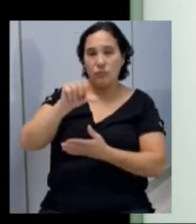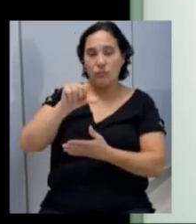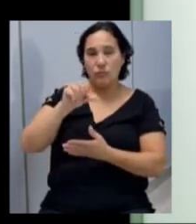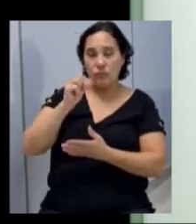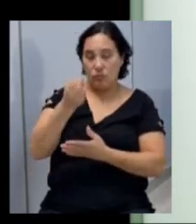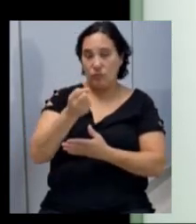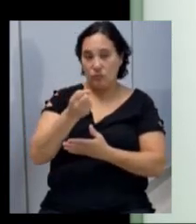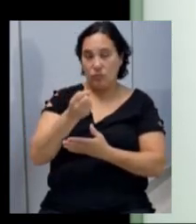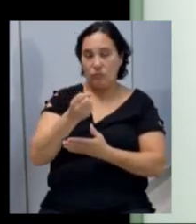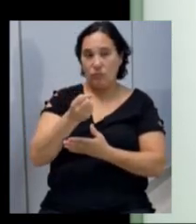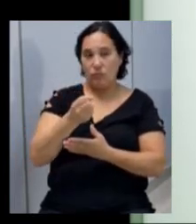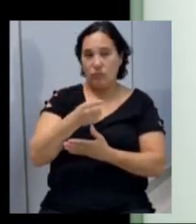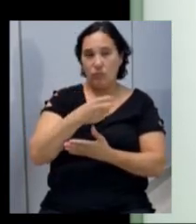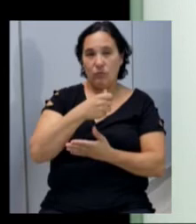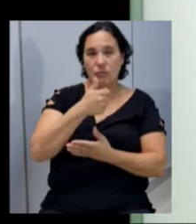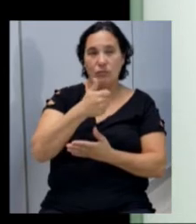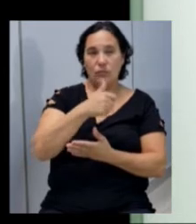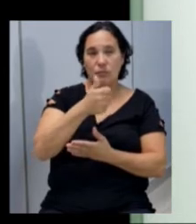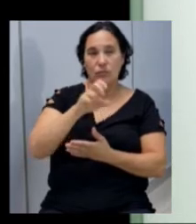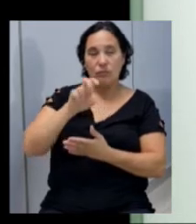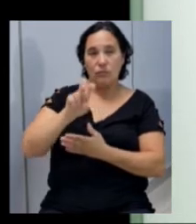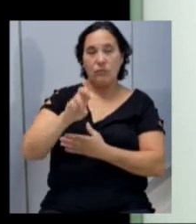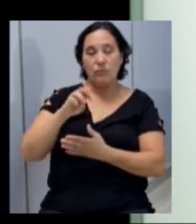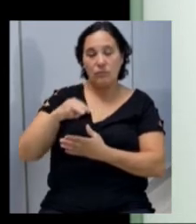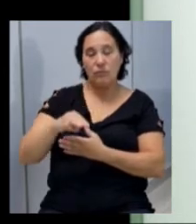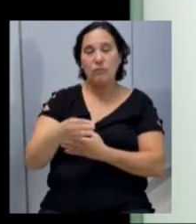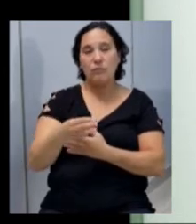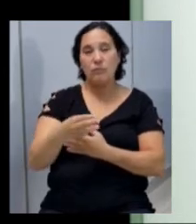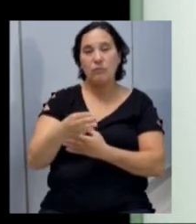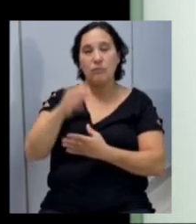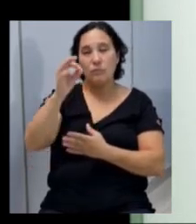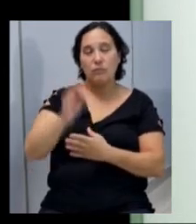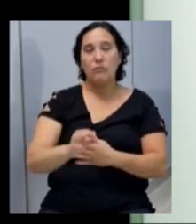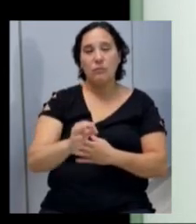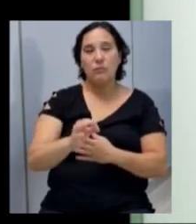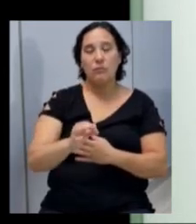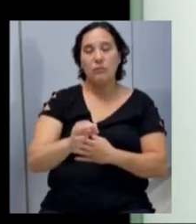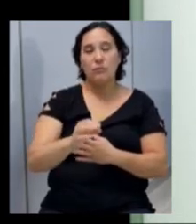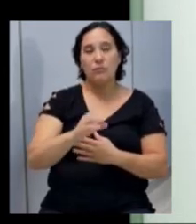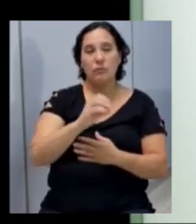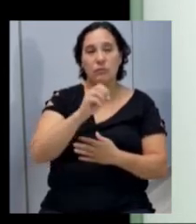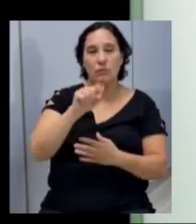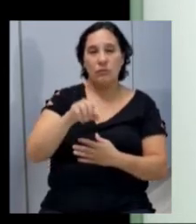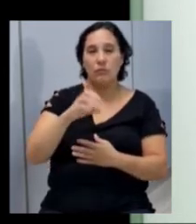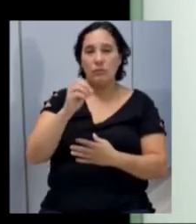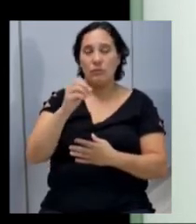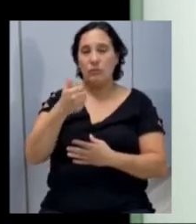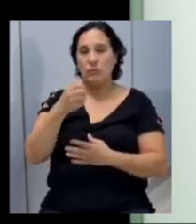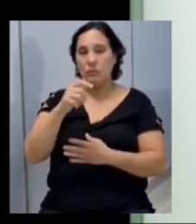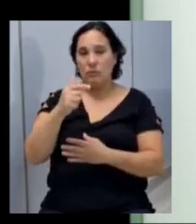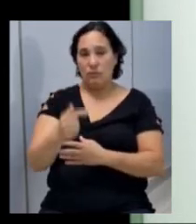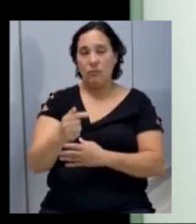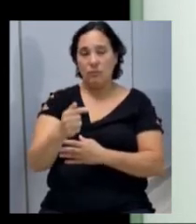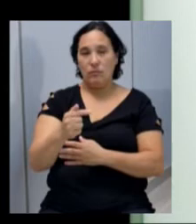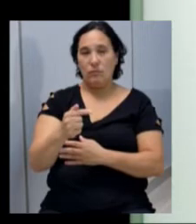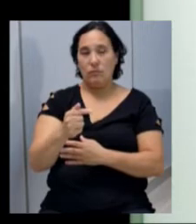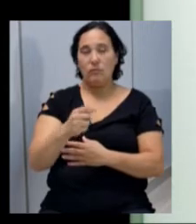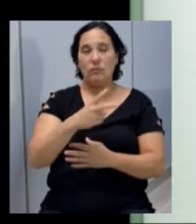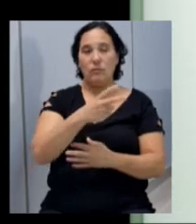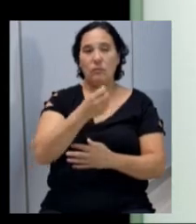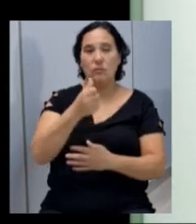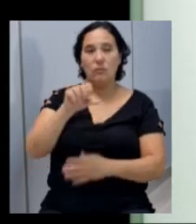orçamento de R$ 115,190 o percentual de investimentos era R$,17,000,000. Para